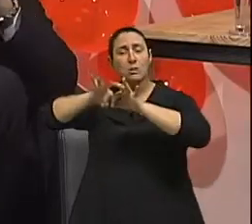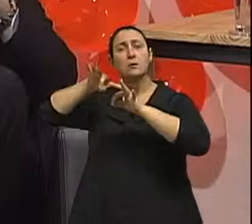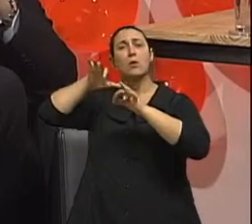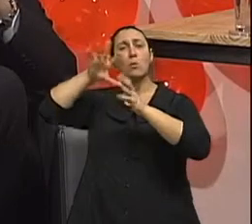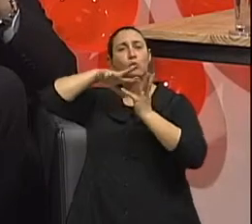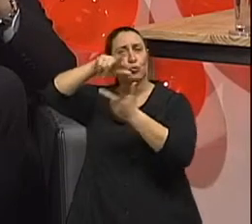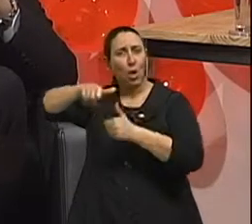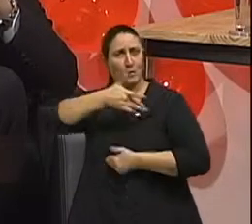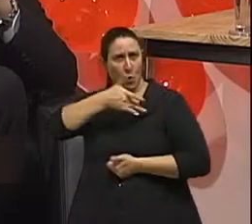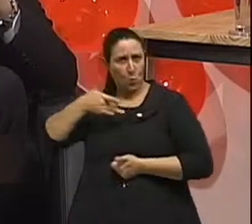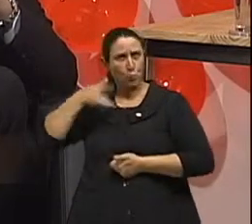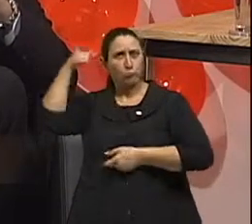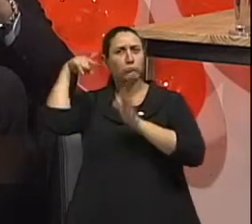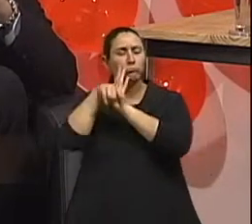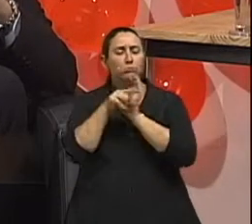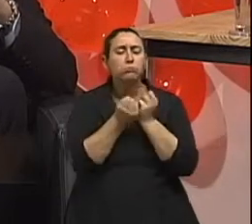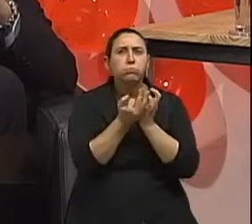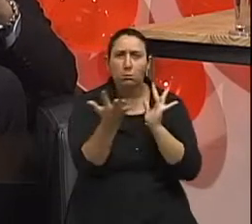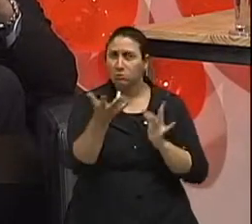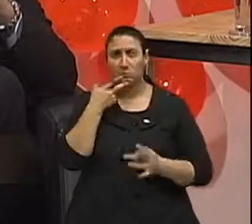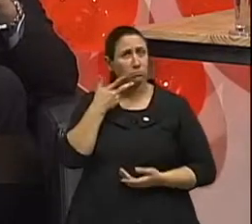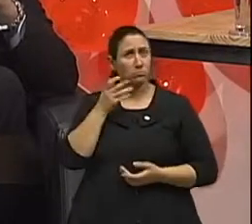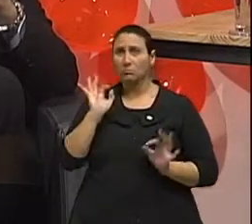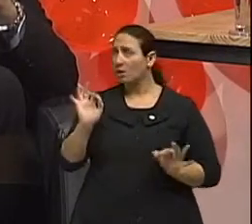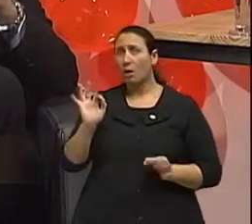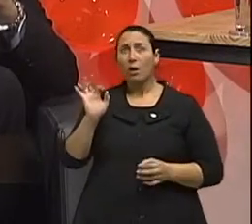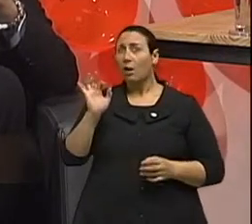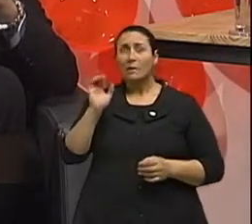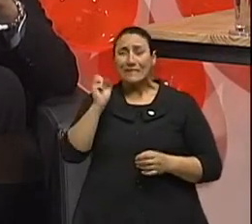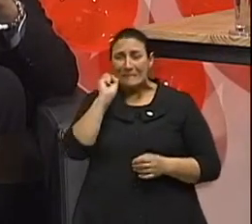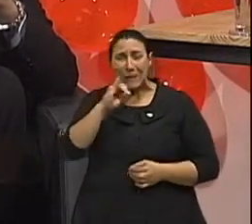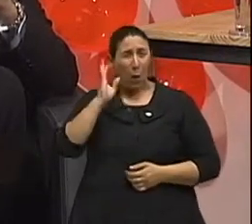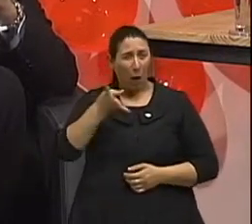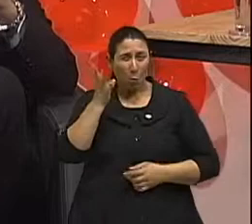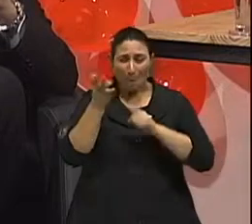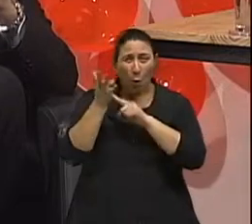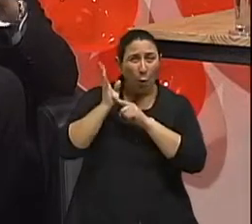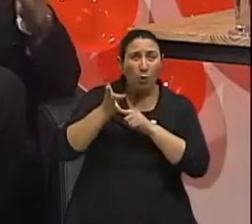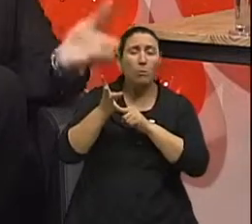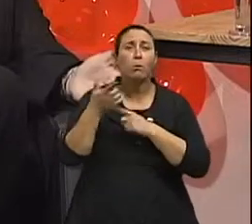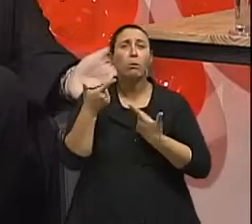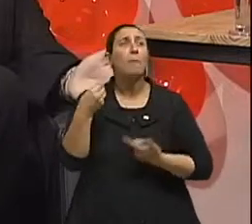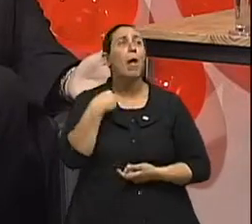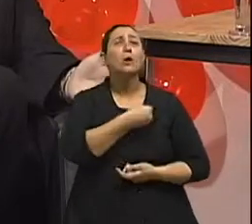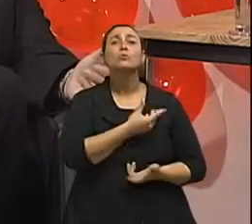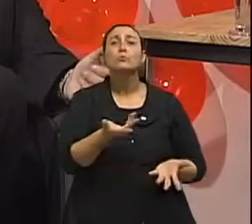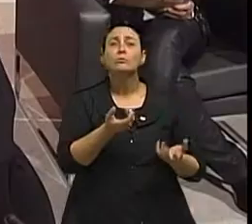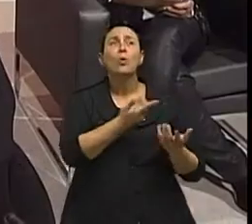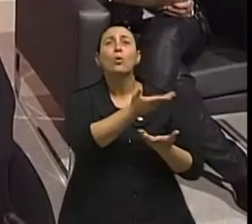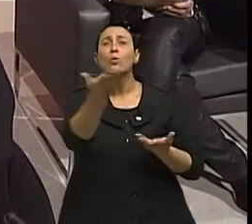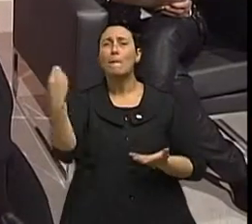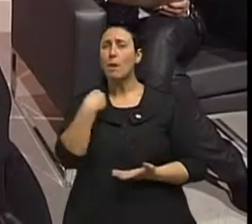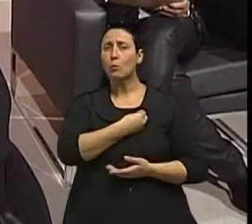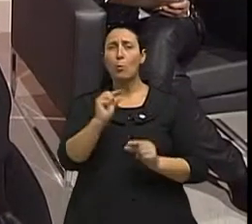que estima que talvez a gente não consiga ter profissionais suficientes para cuidar da quantidade de gente que vai ter câncer no futuro. E